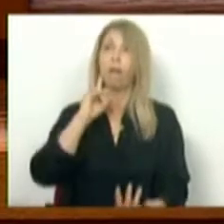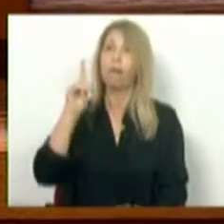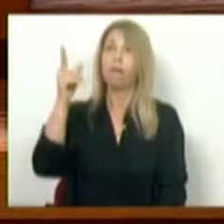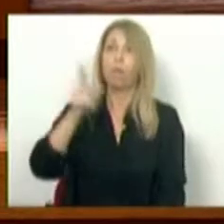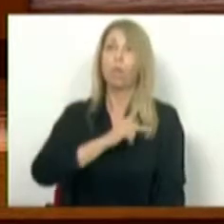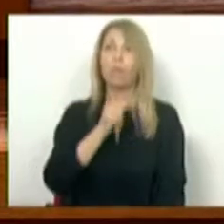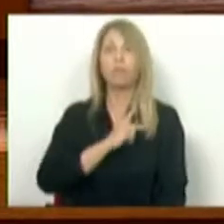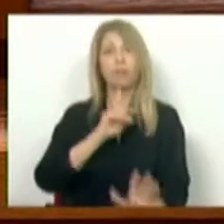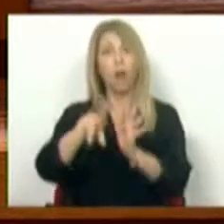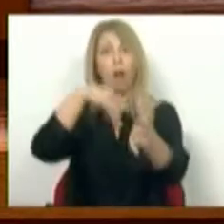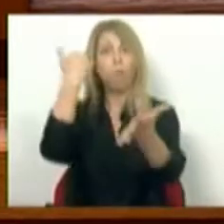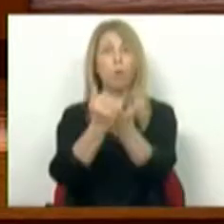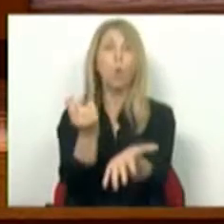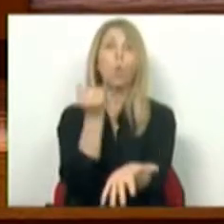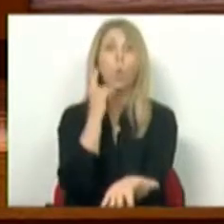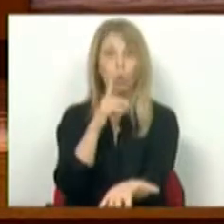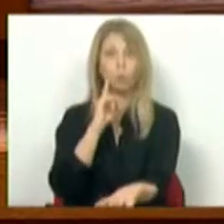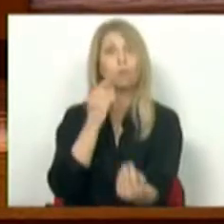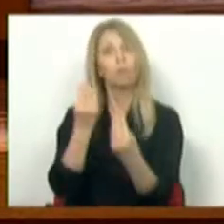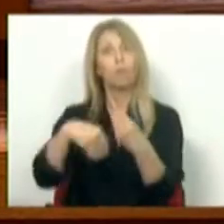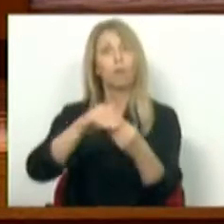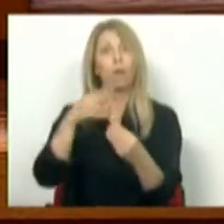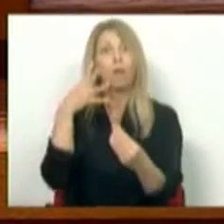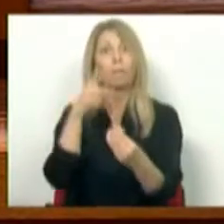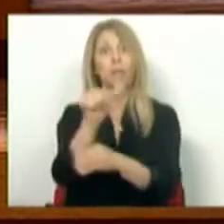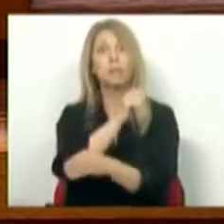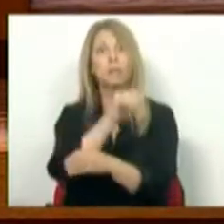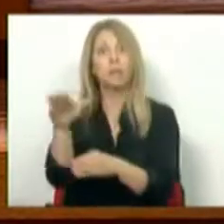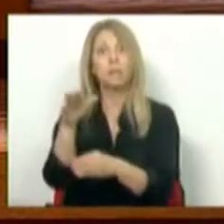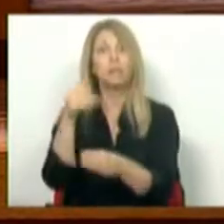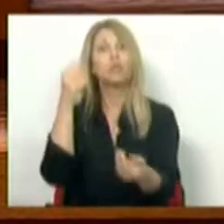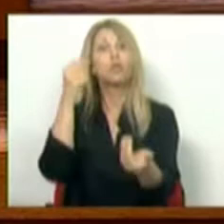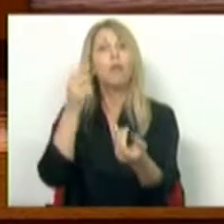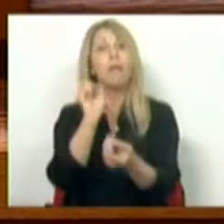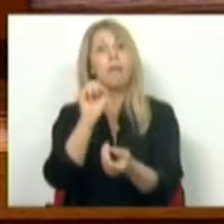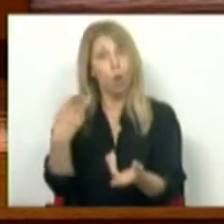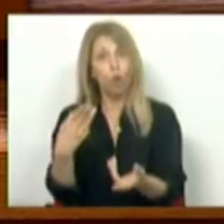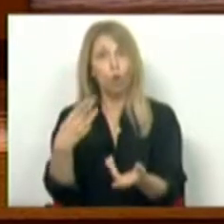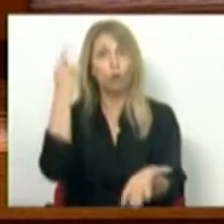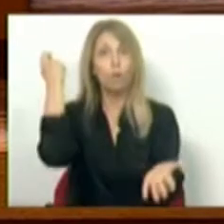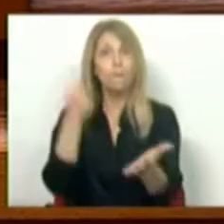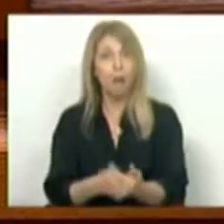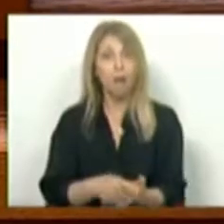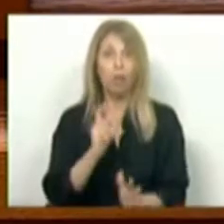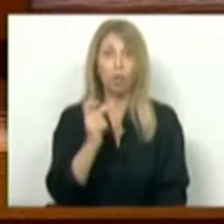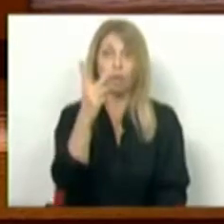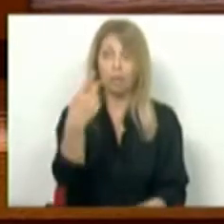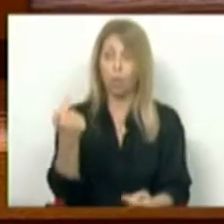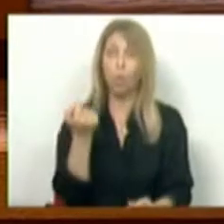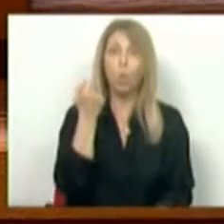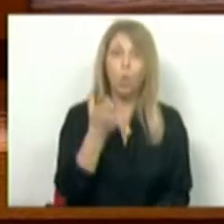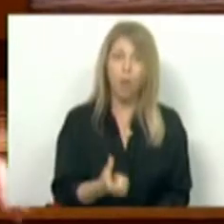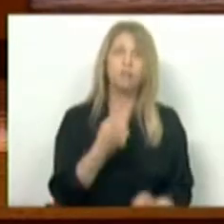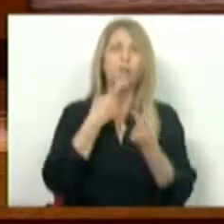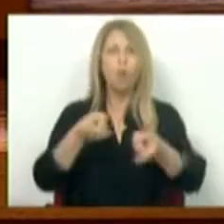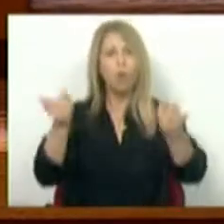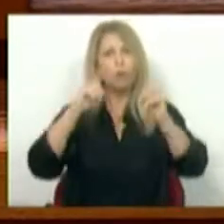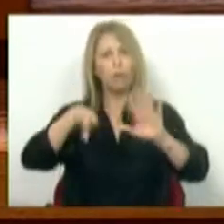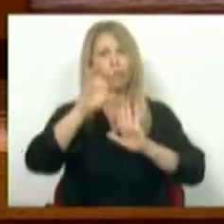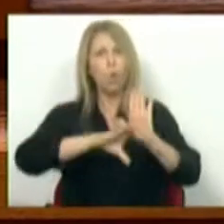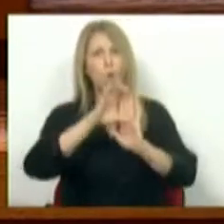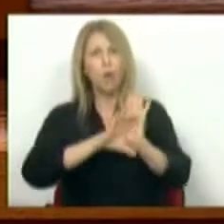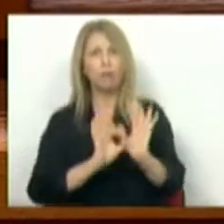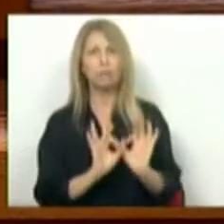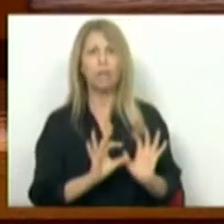mais de 1.700 euros durante quase dois anos para repetir aprendizagens do currículo universitário, ao mesmo tempo que tenho de